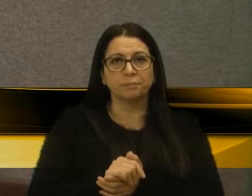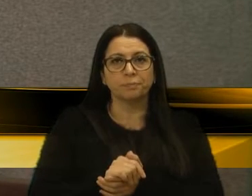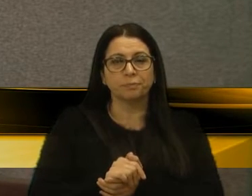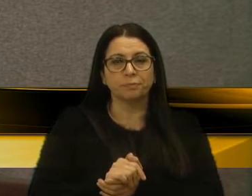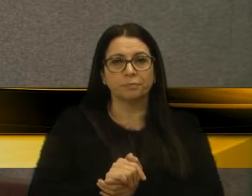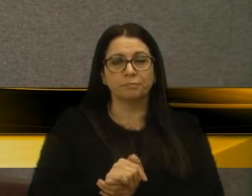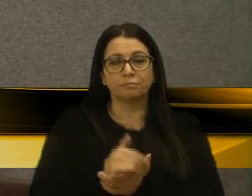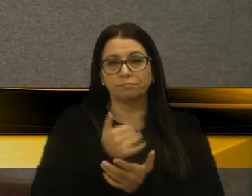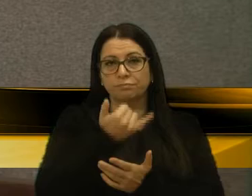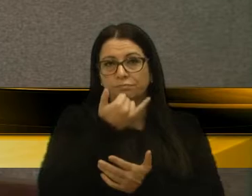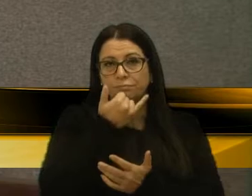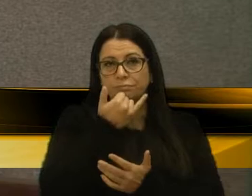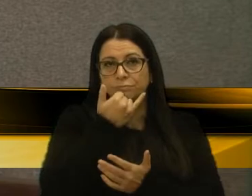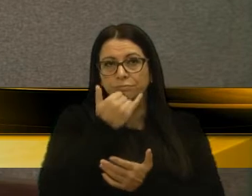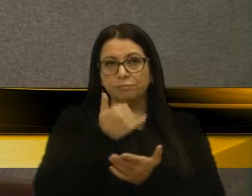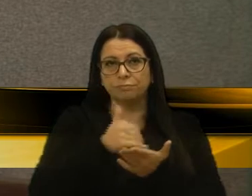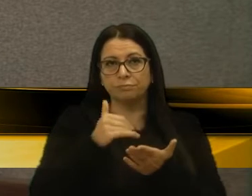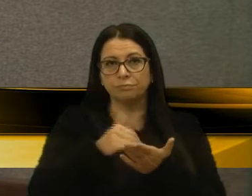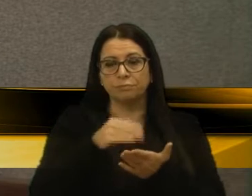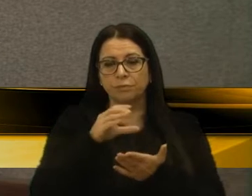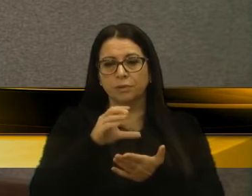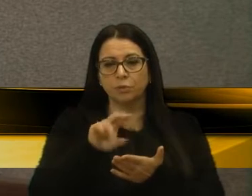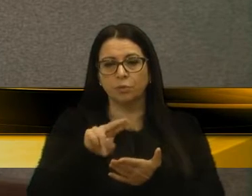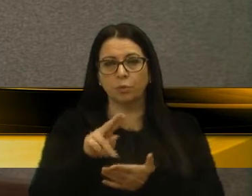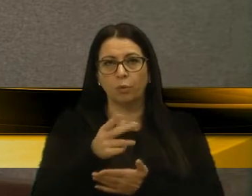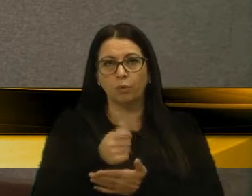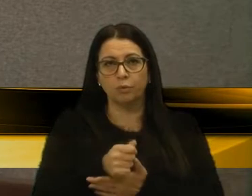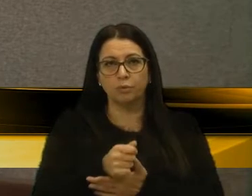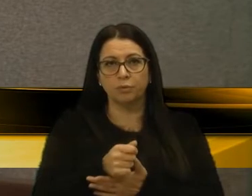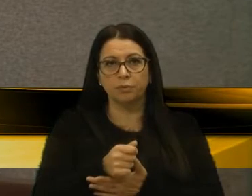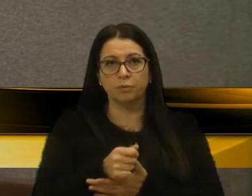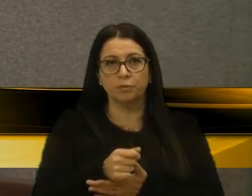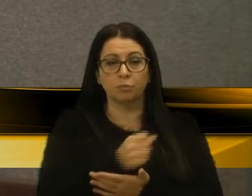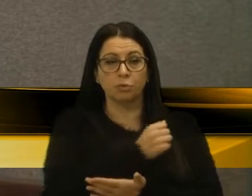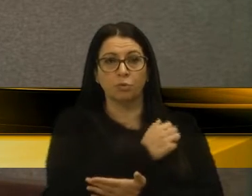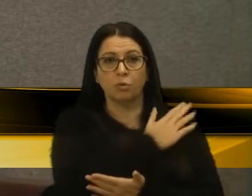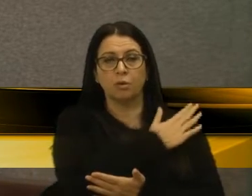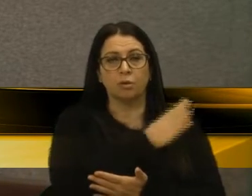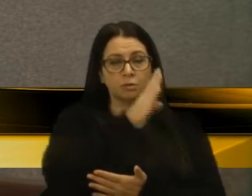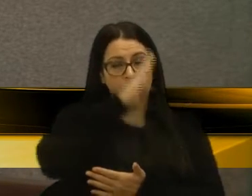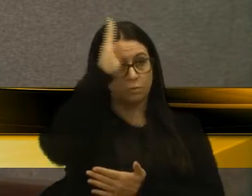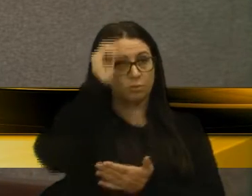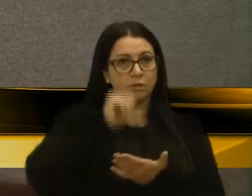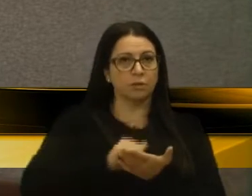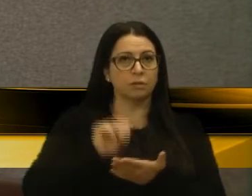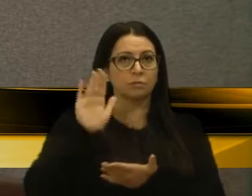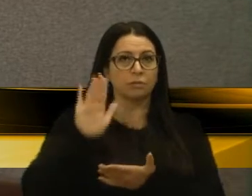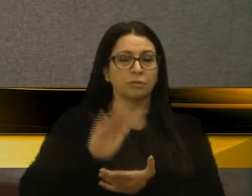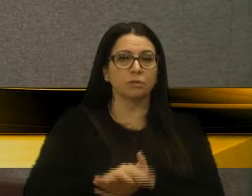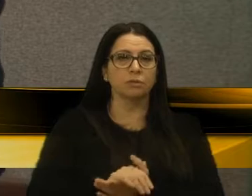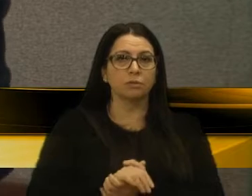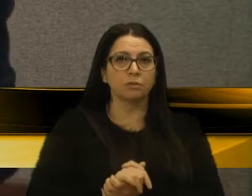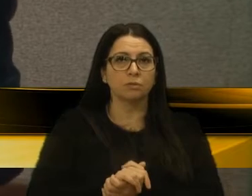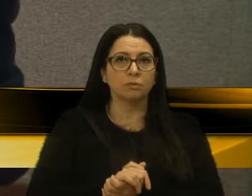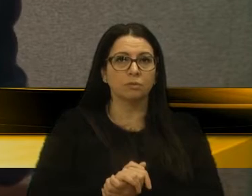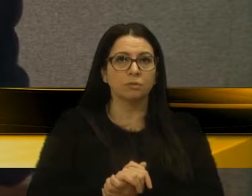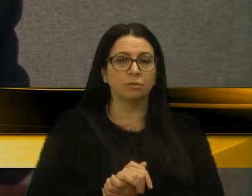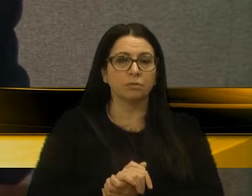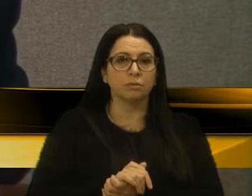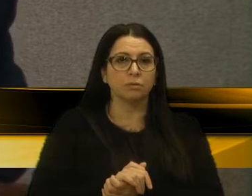me desculpe, o secretário Cunha, que como coronel dos bombeiros... Pensa a palavra depois, senhor presidente. ... foi